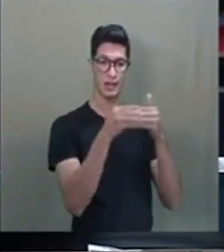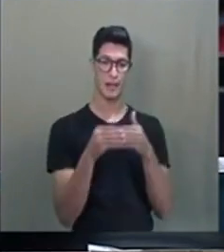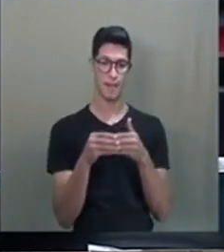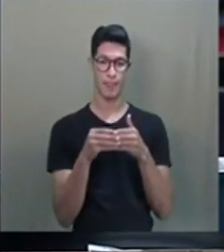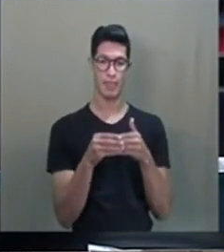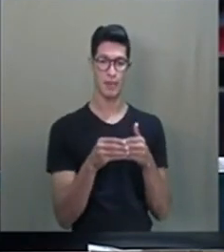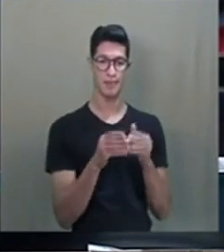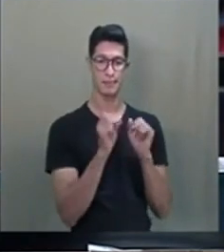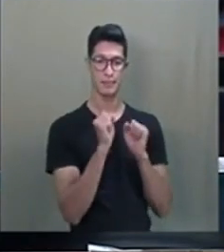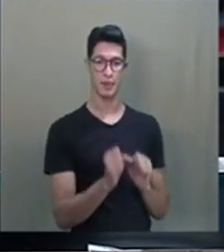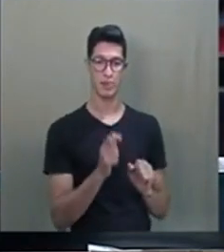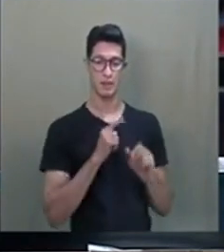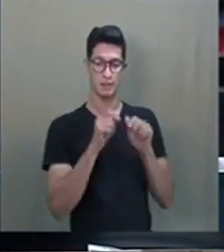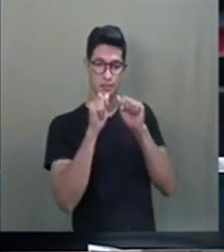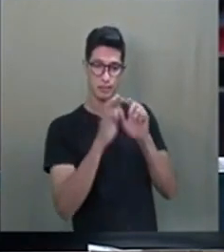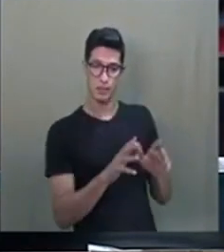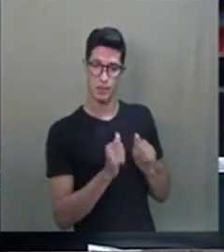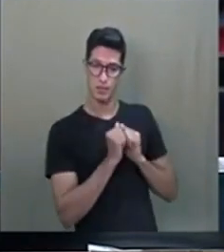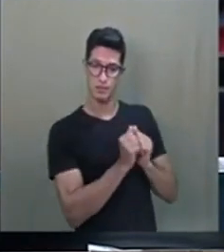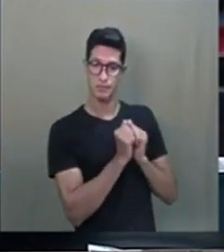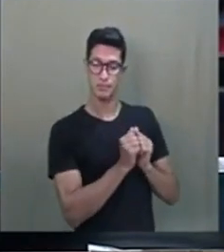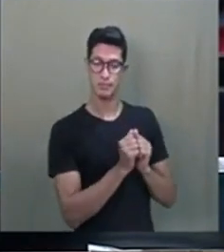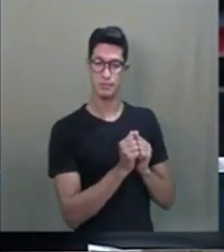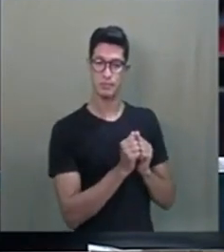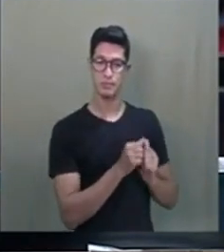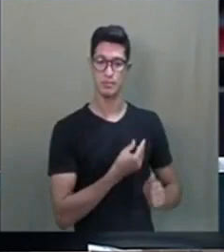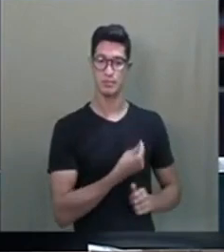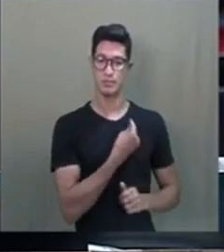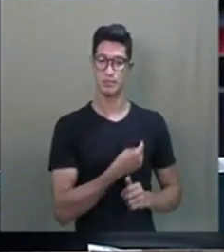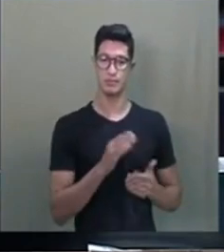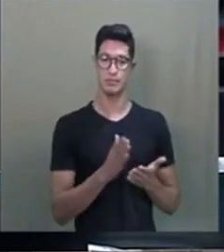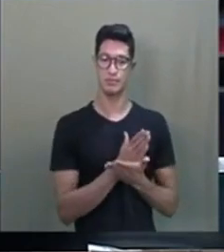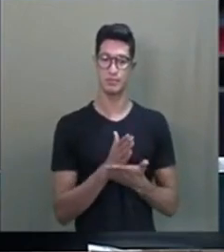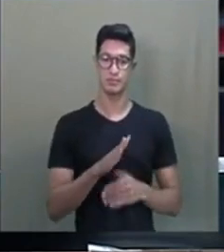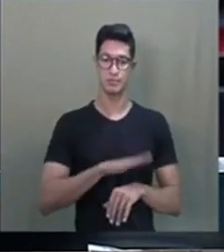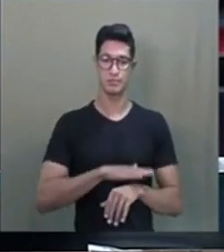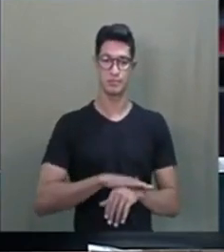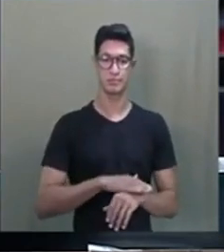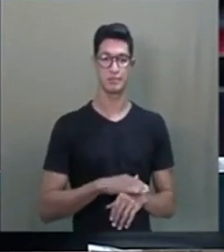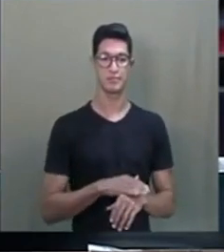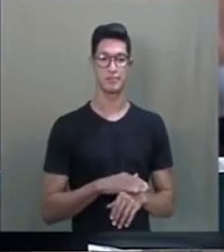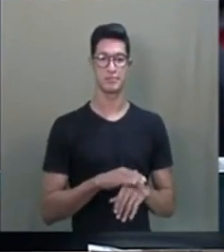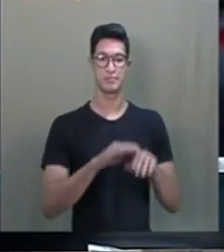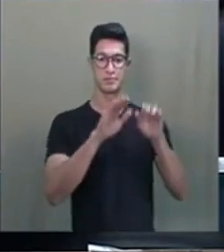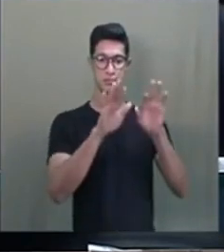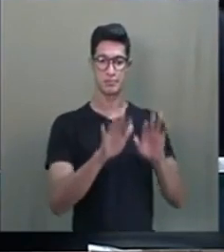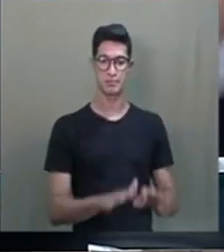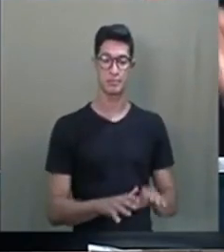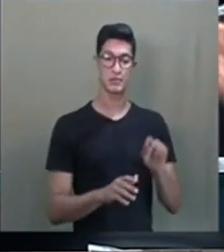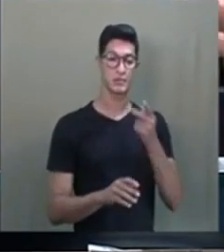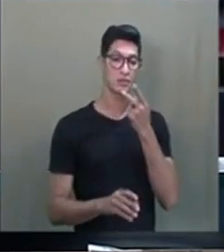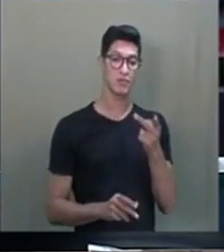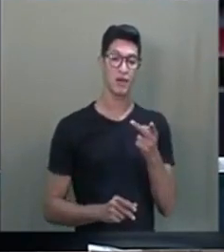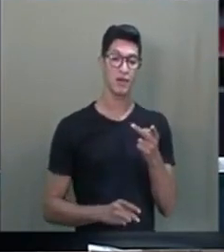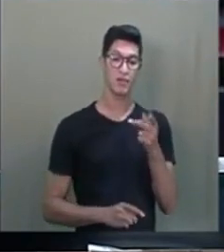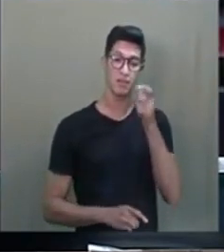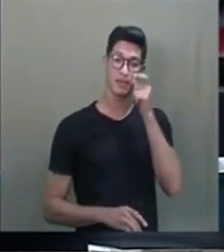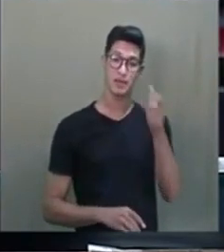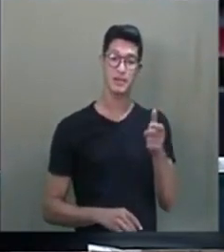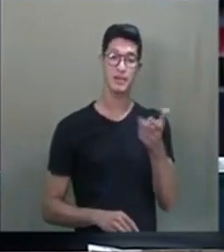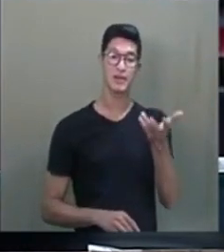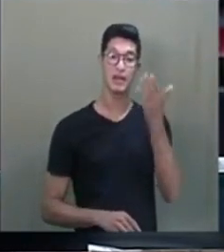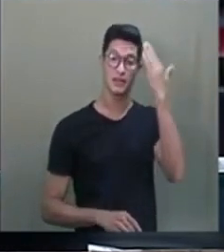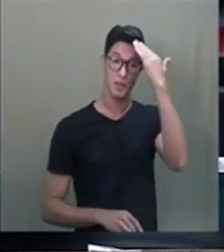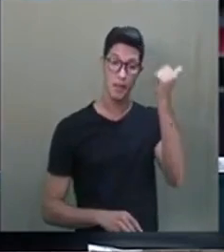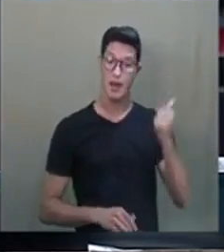você que pôde e teve a benção de conviver com ele, em alguns momentos aqui no Brasil, escrever, porque, olha, o que você falou foi muito interessante, eu estava